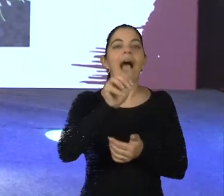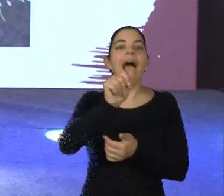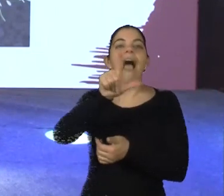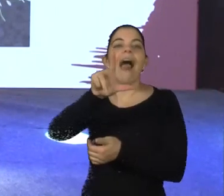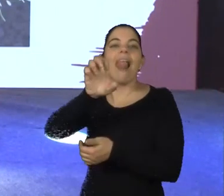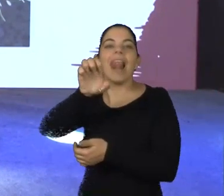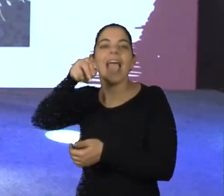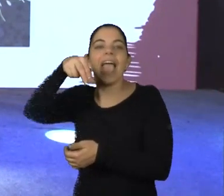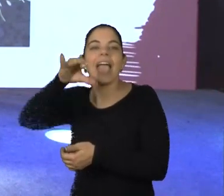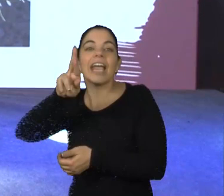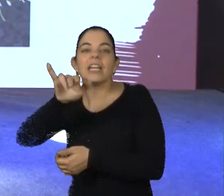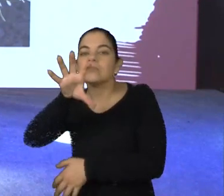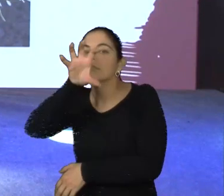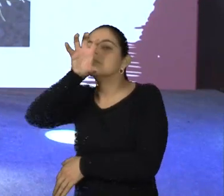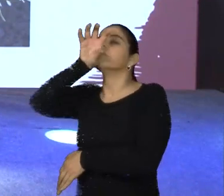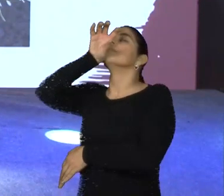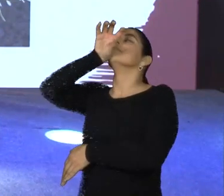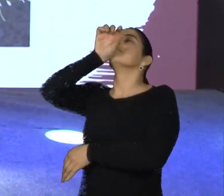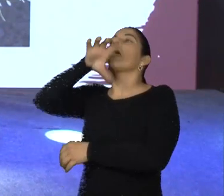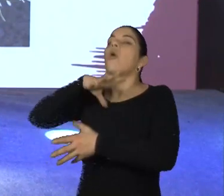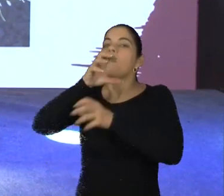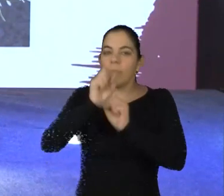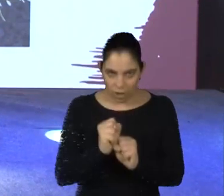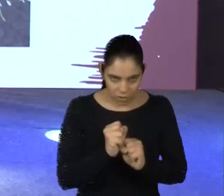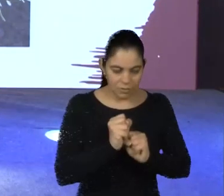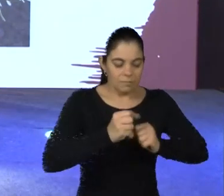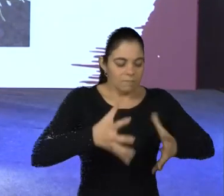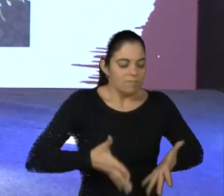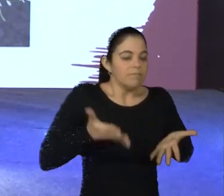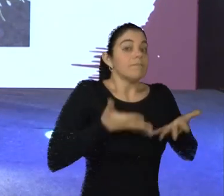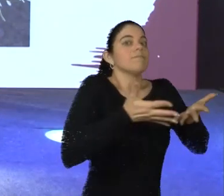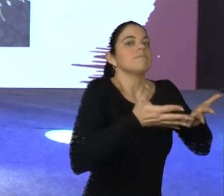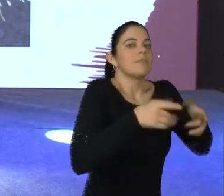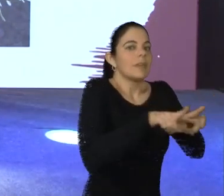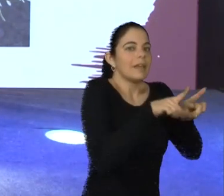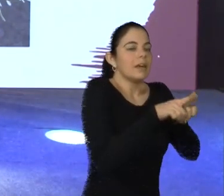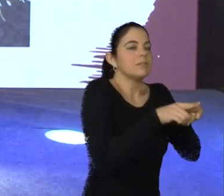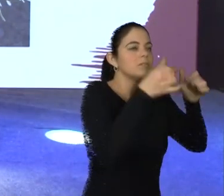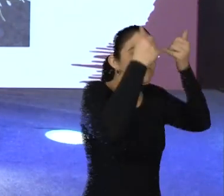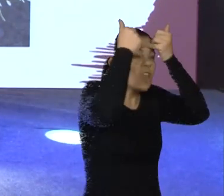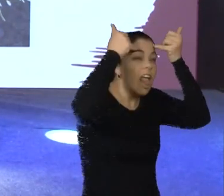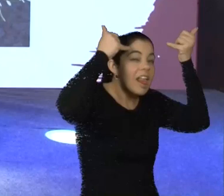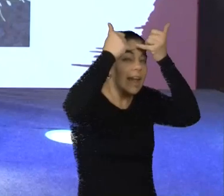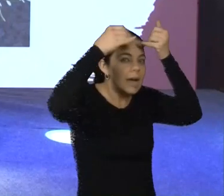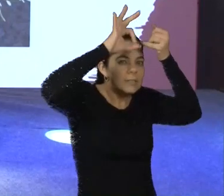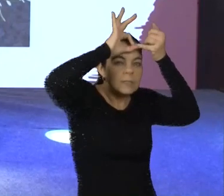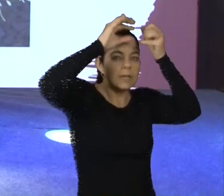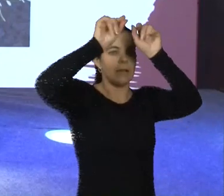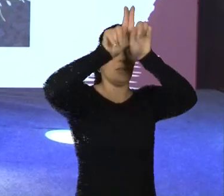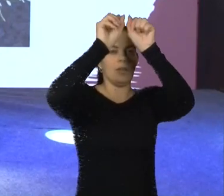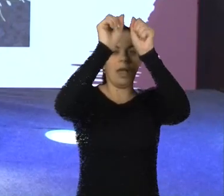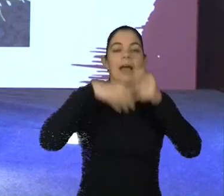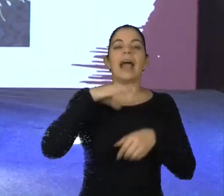que, até através do olfato, eu posso estimular, através de óleos essenciais, a liberação de neurotransmissores, aqui, por exemplo, a